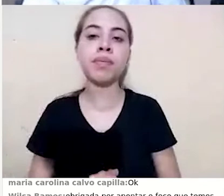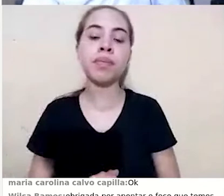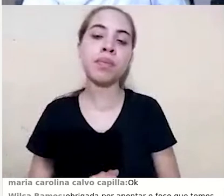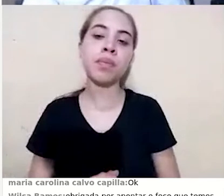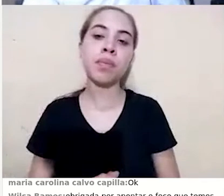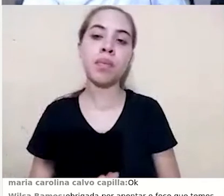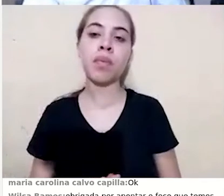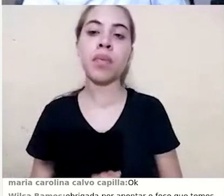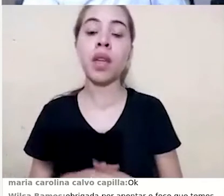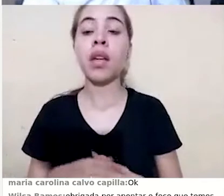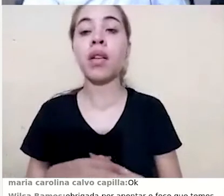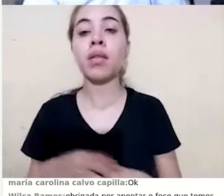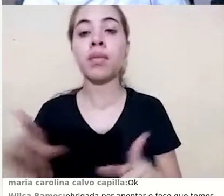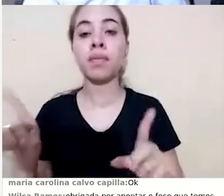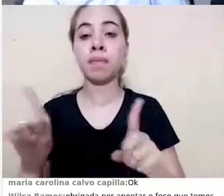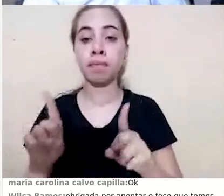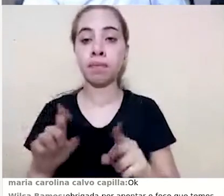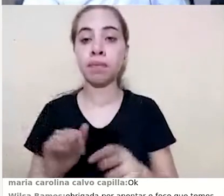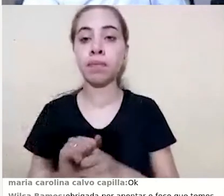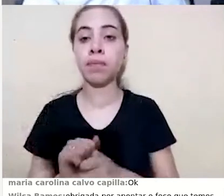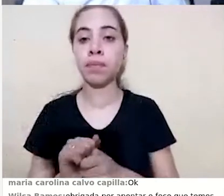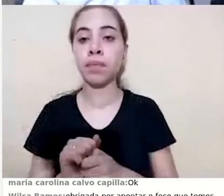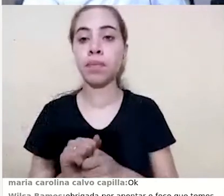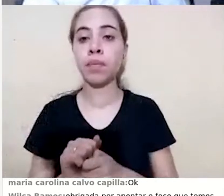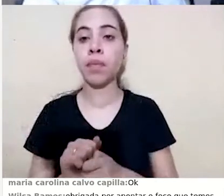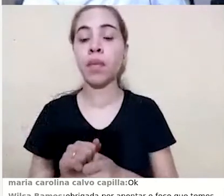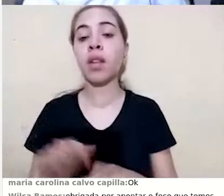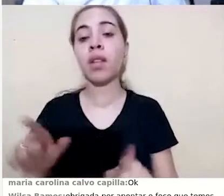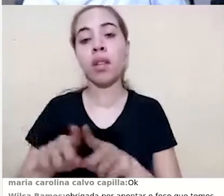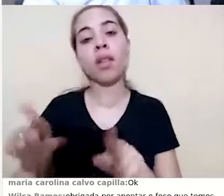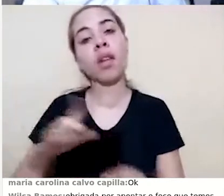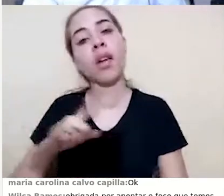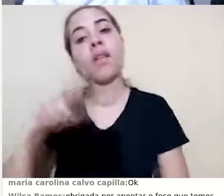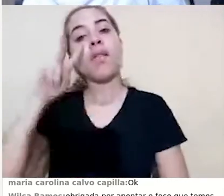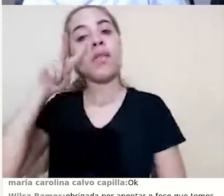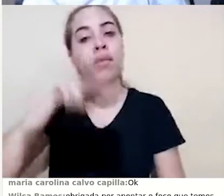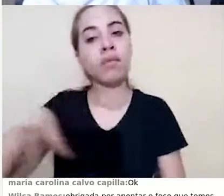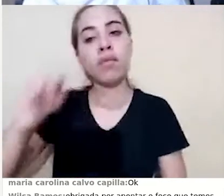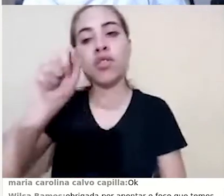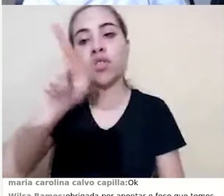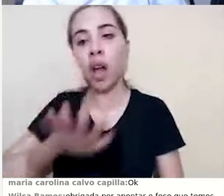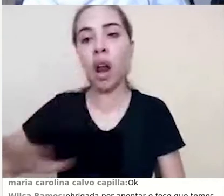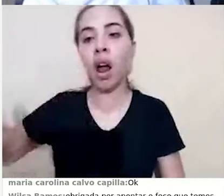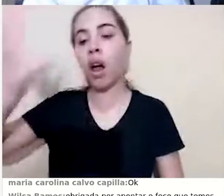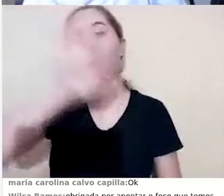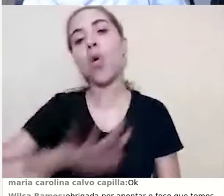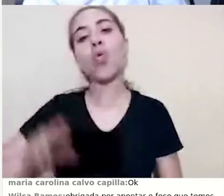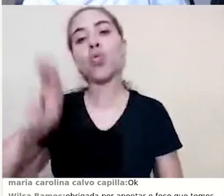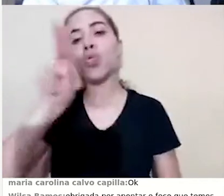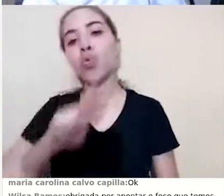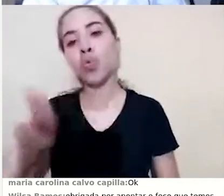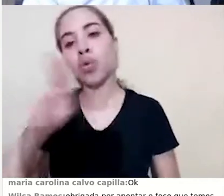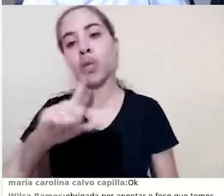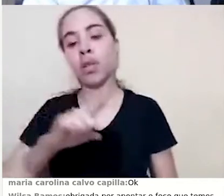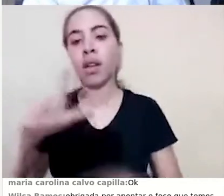E para ter a visualização geral, basta eu utilizar essa própria tela que é apresentada.